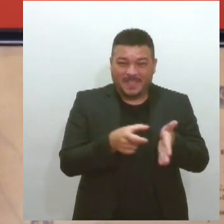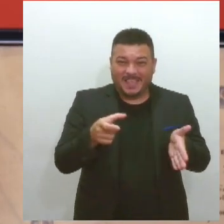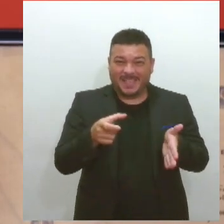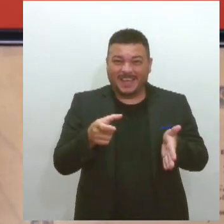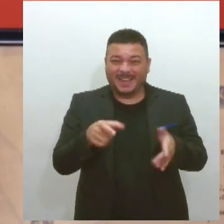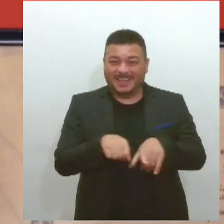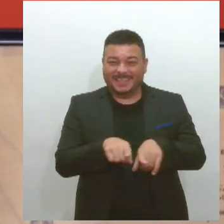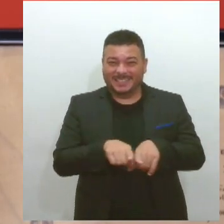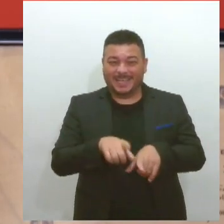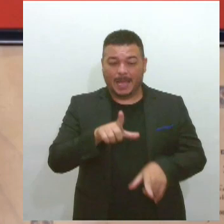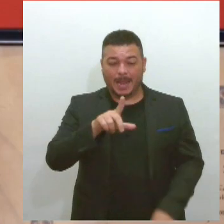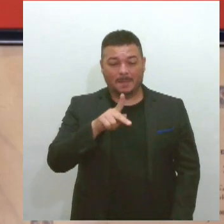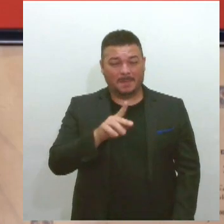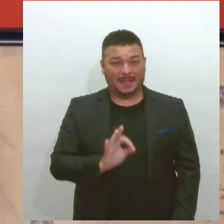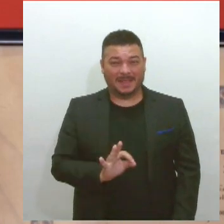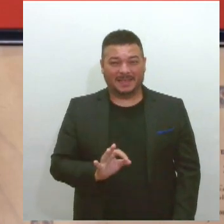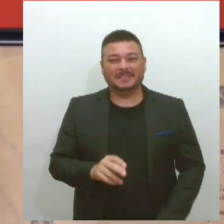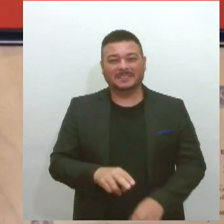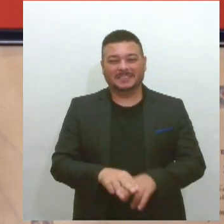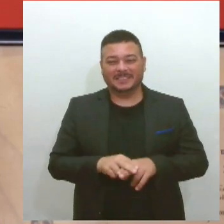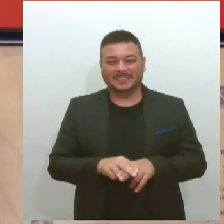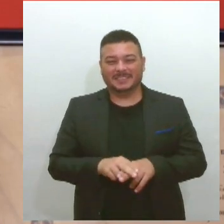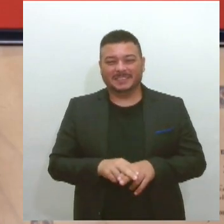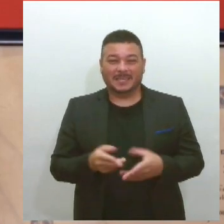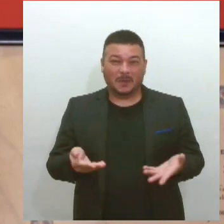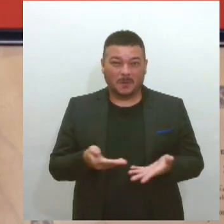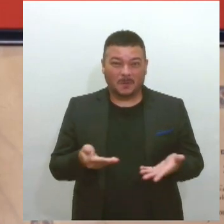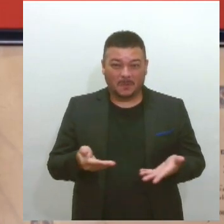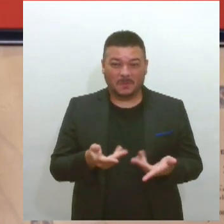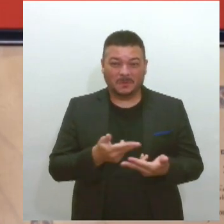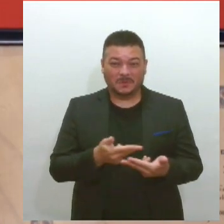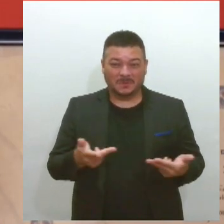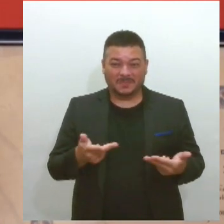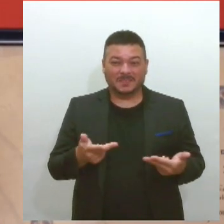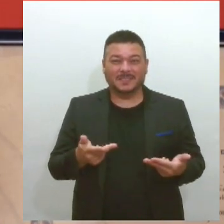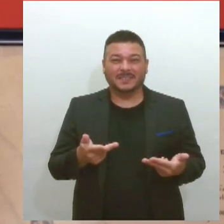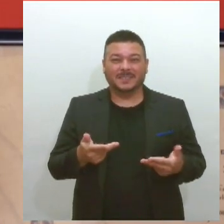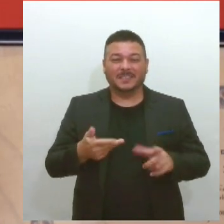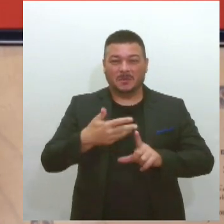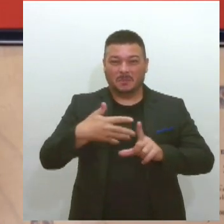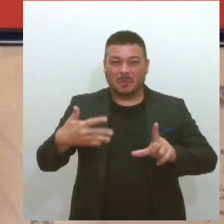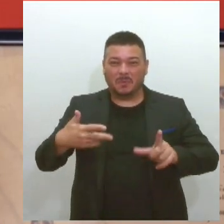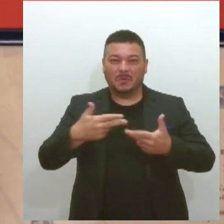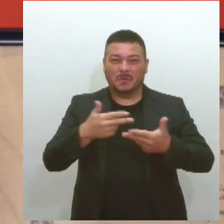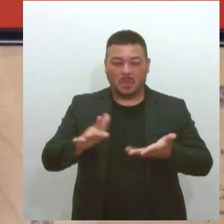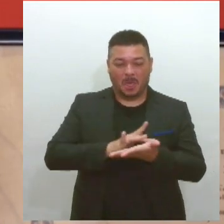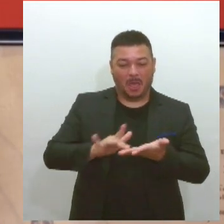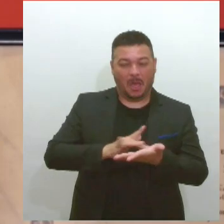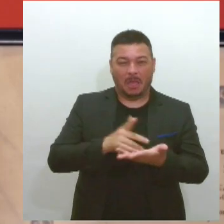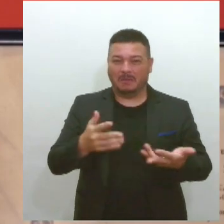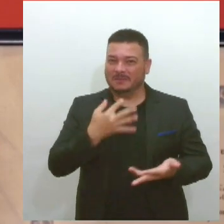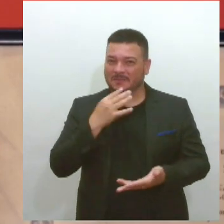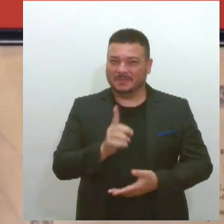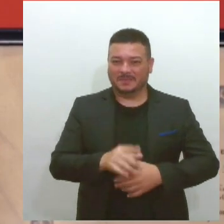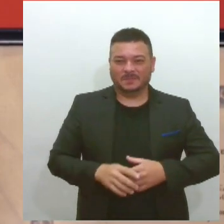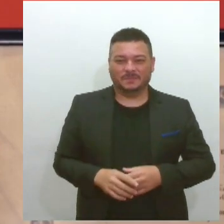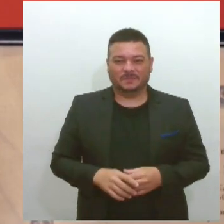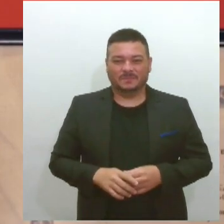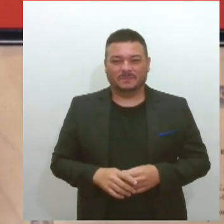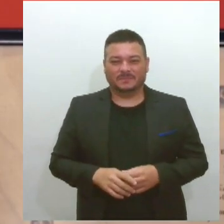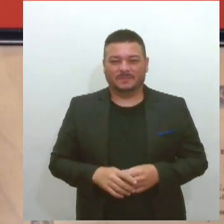essa geração do pendrive das nuvens dos streams não conhecem esses recursos mas essa situação também serve para isso